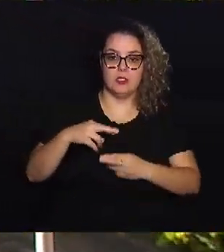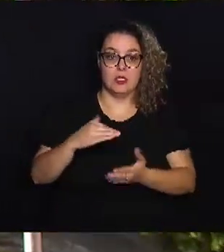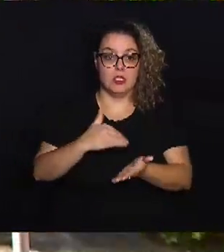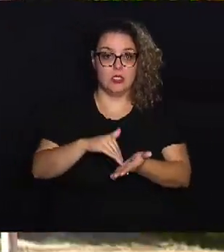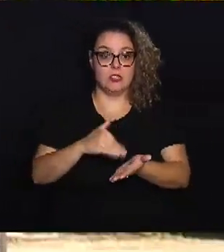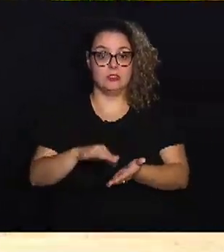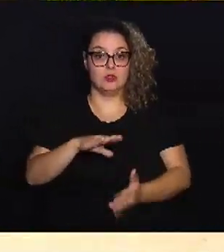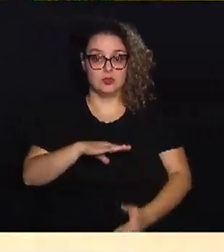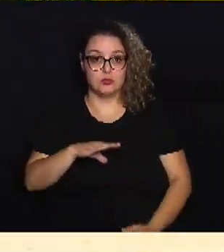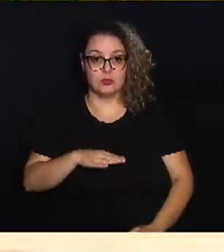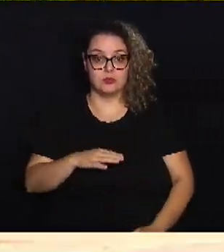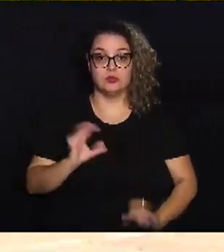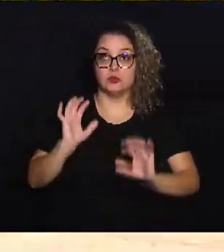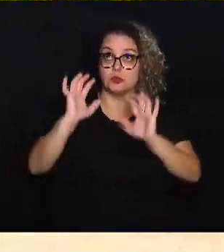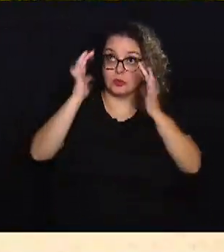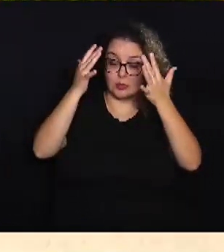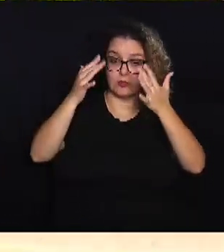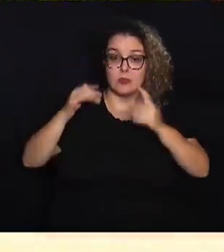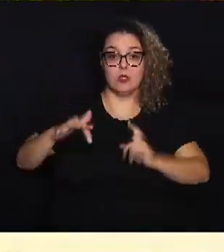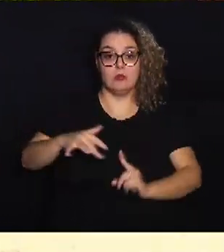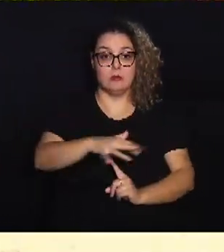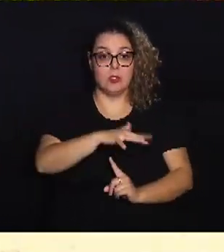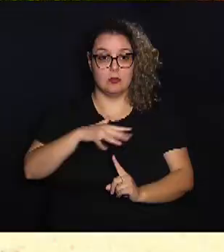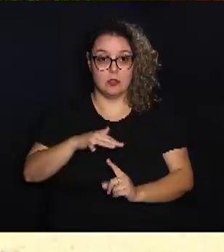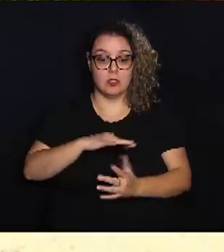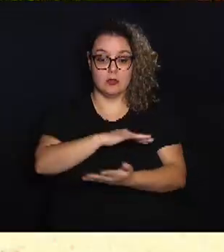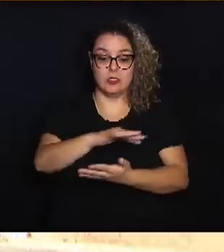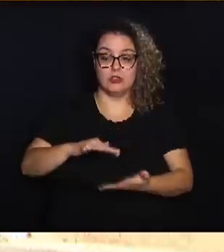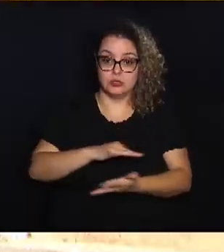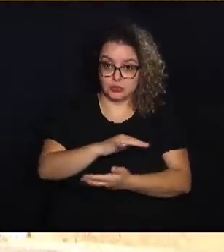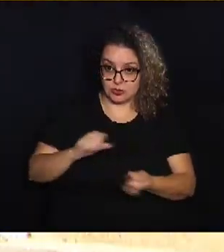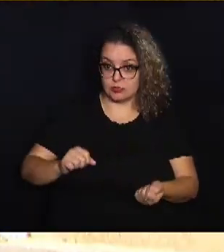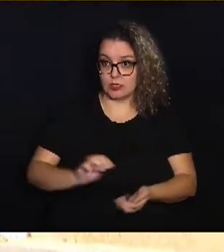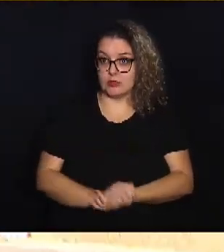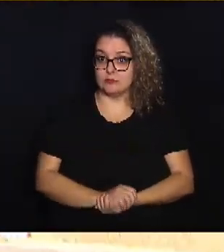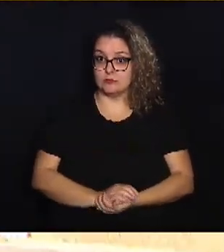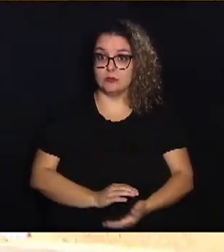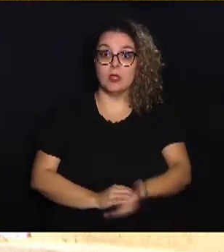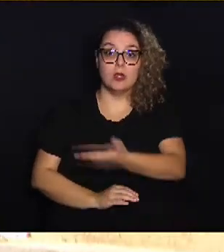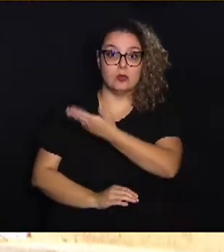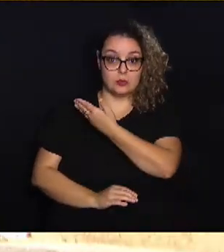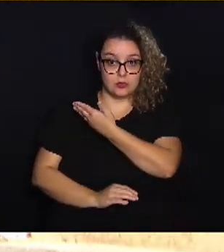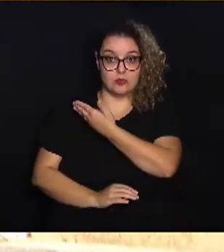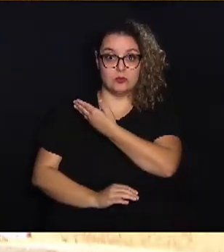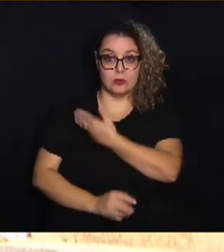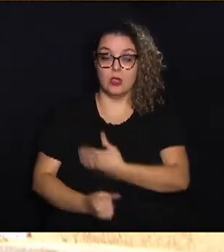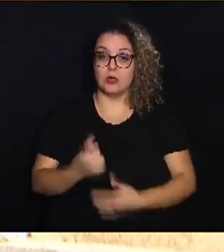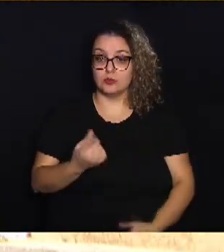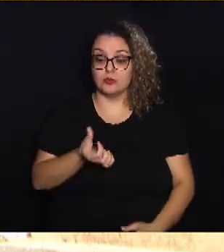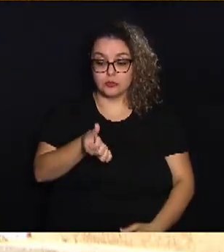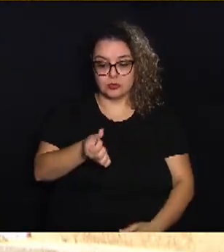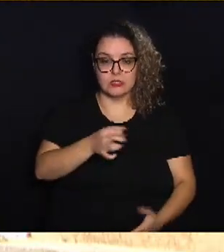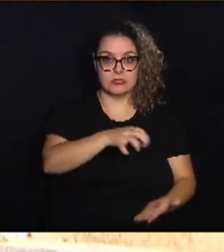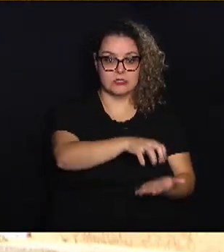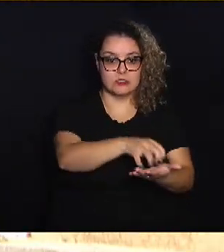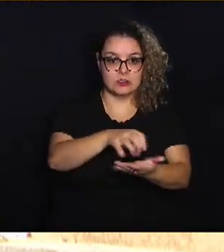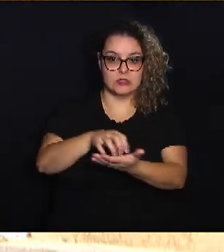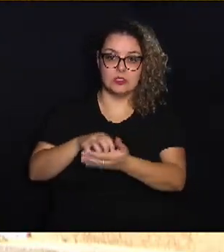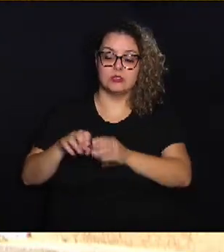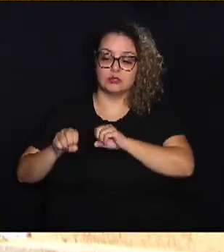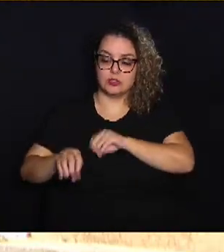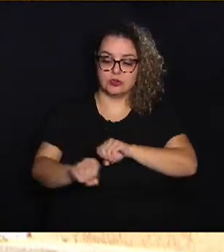Municipal do Clima, Meio Ambiente e Sustentabilidade. Esse é um dos seis centros de educação